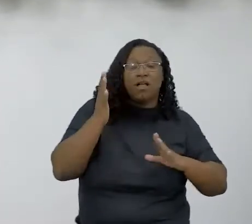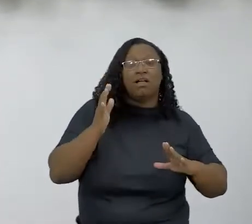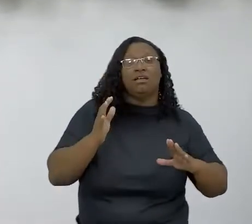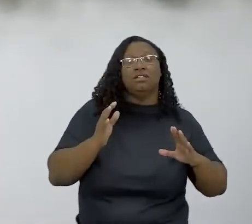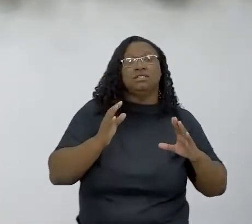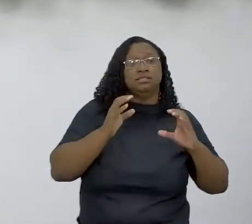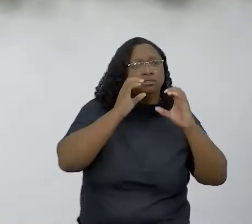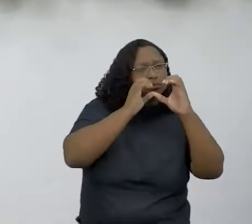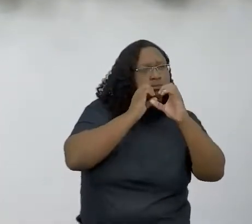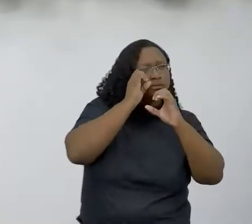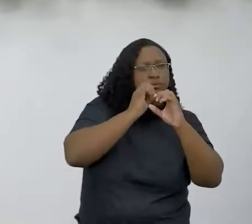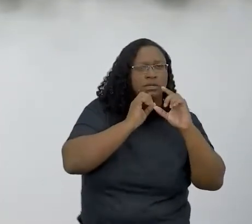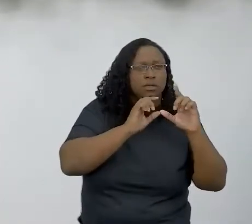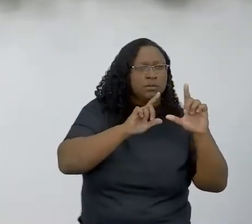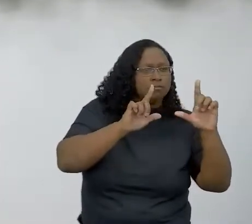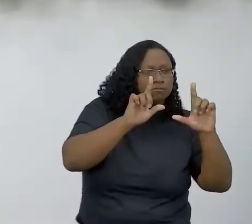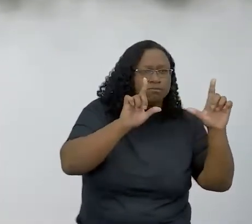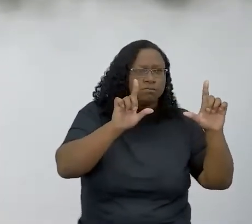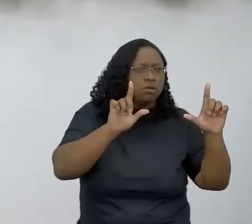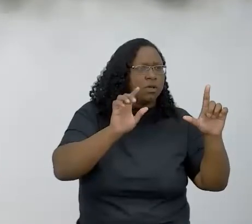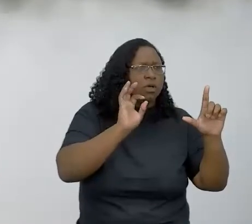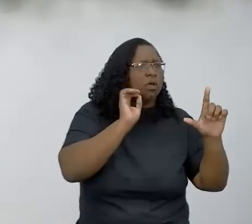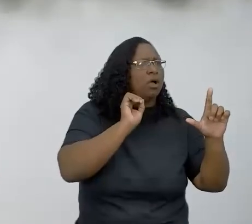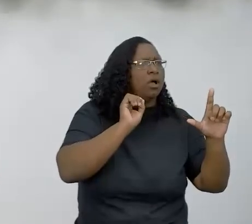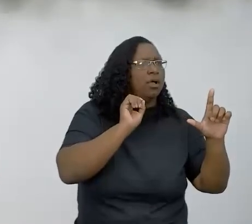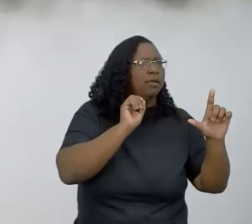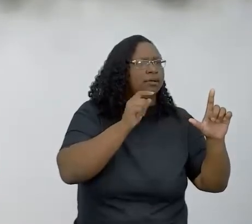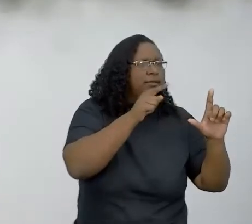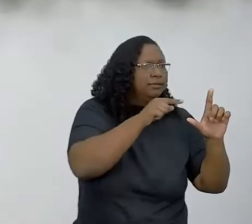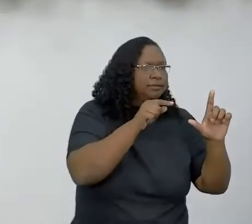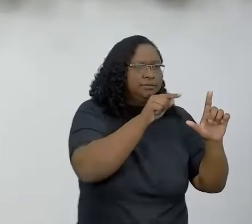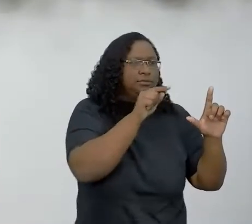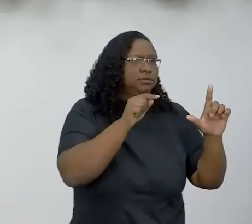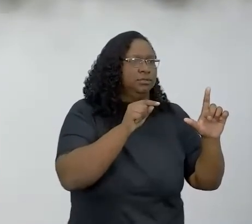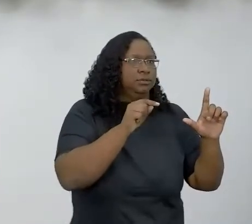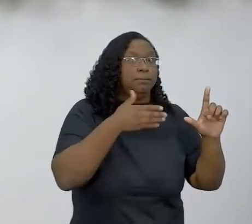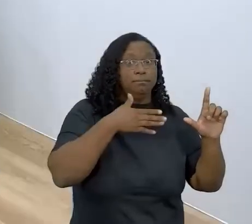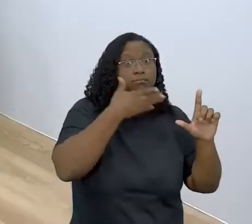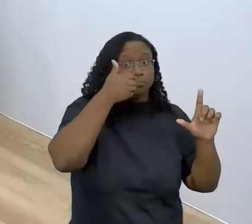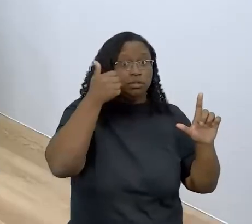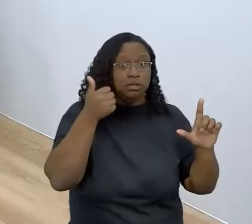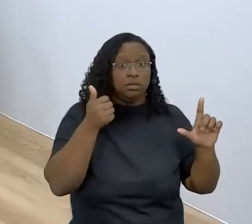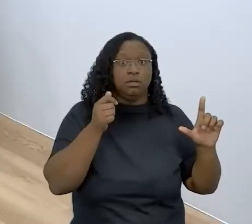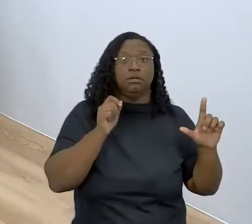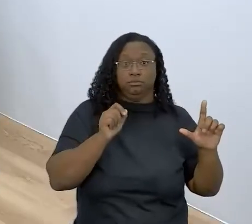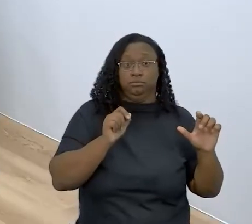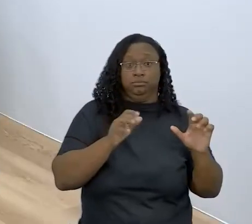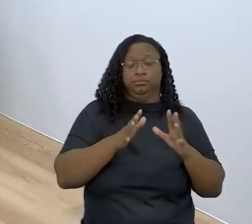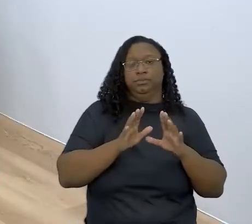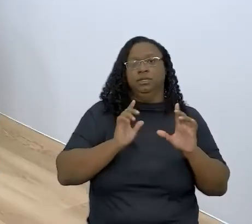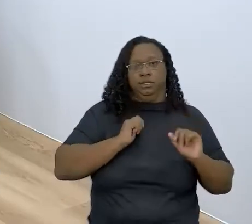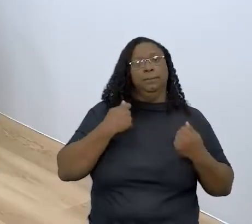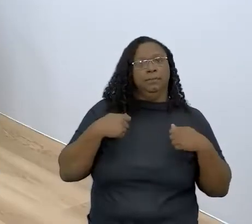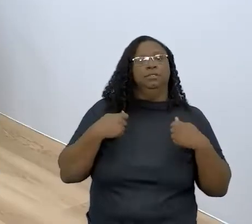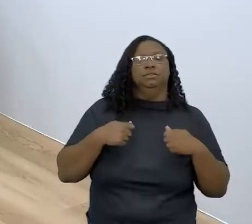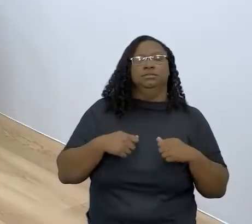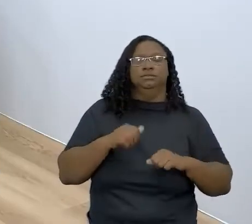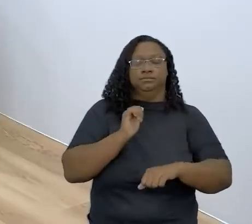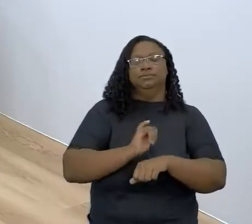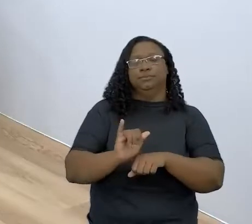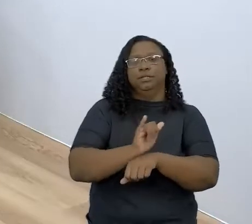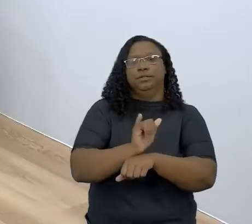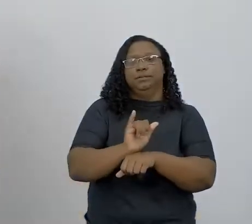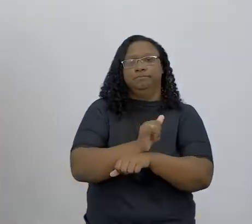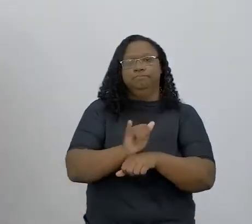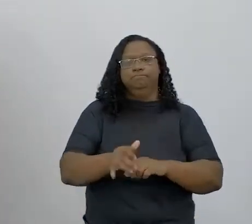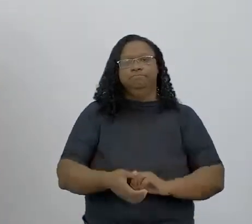também, qual imagem eu tenho que usar aqui, que represento o que eu estou dizendo. Não, tudo bem. Muito legal. Uma estratégia. E aí, a gente fica pensando, normalmente, quando